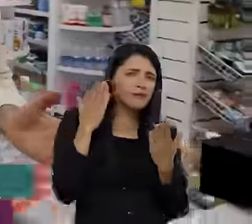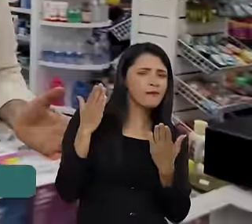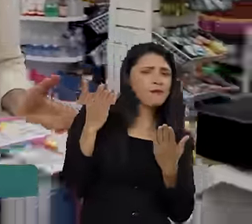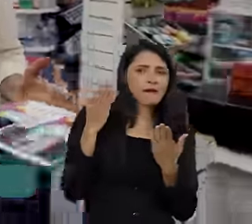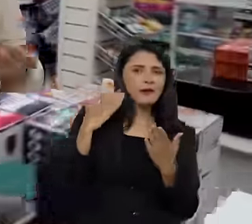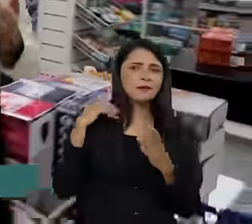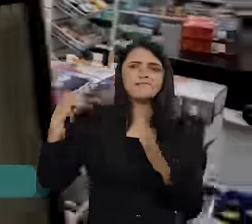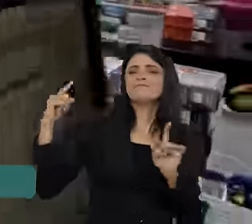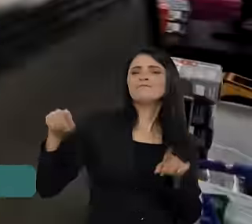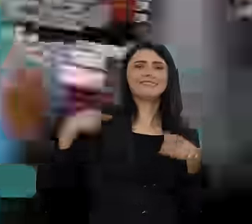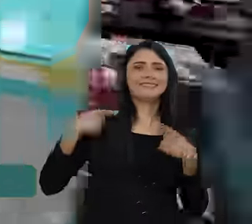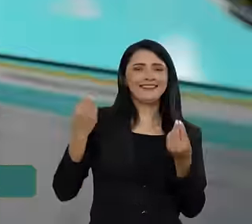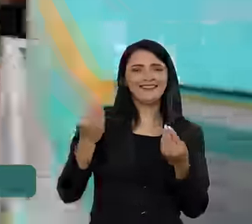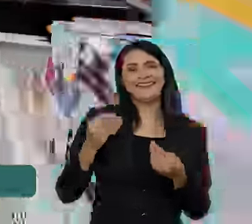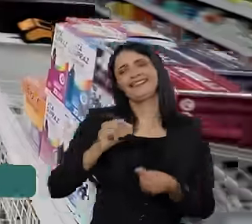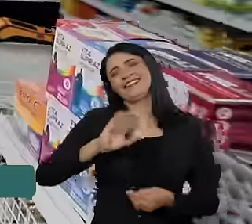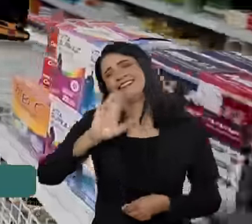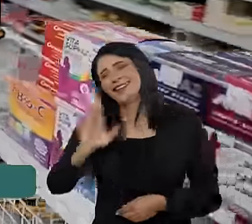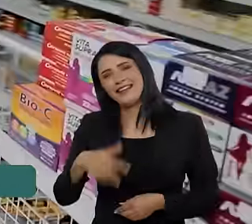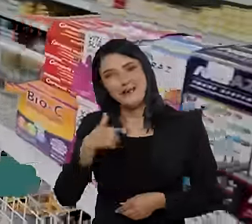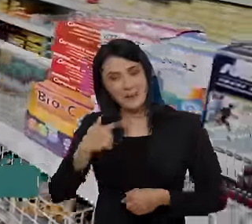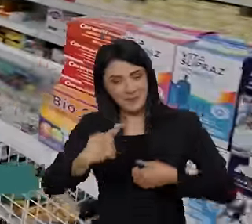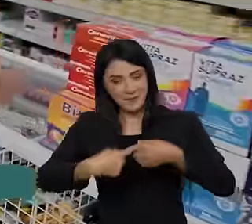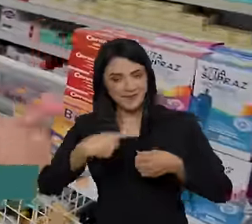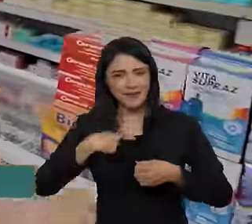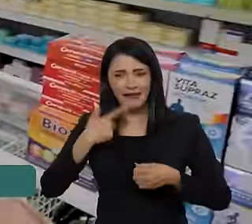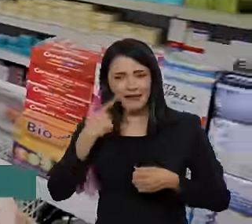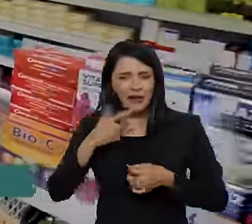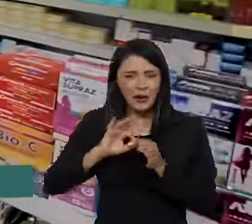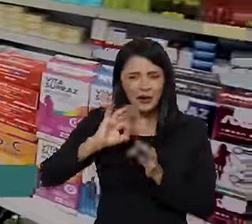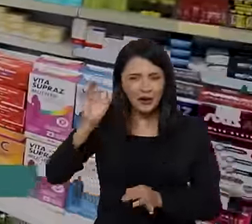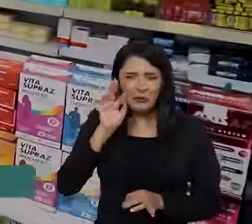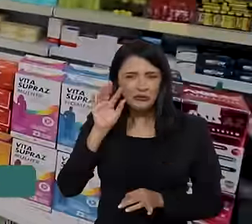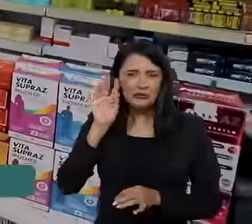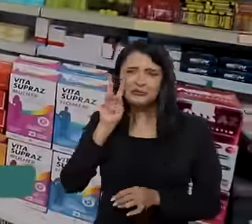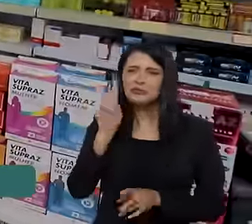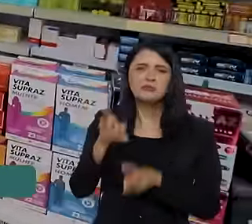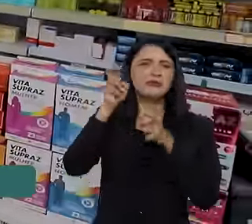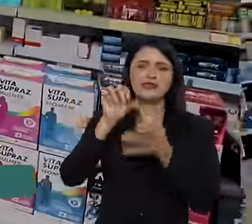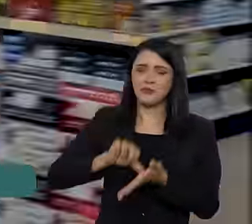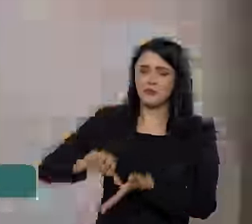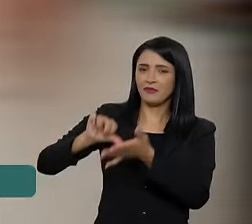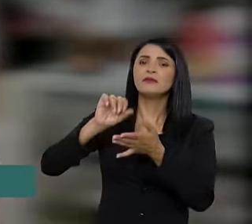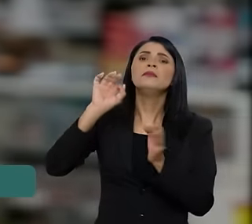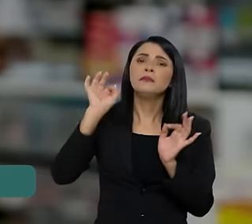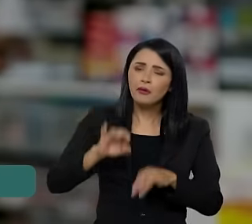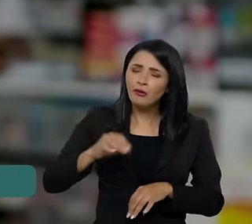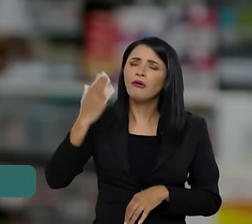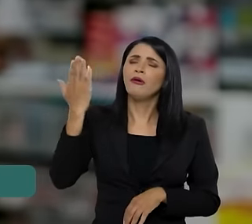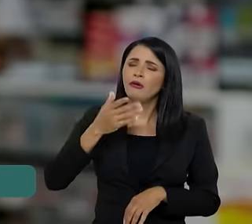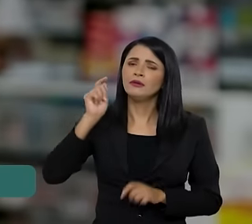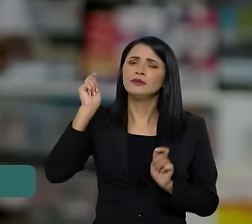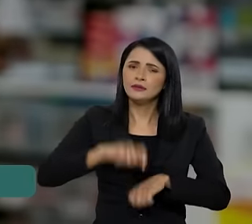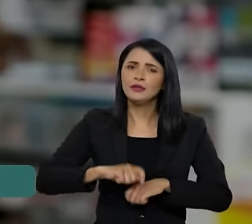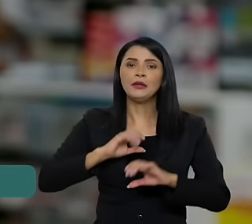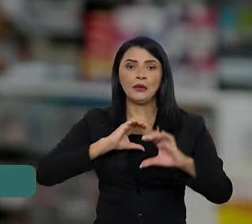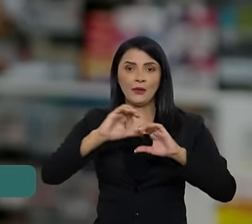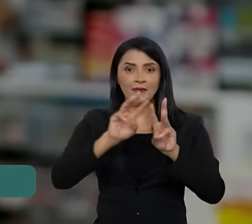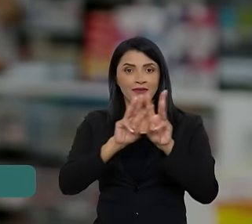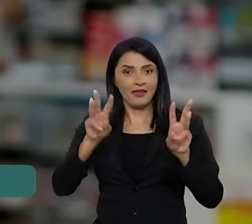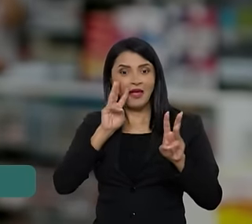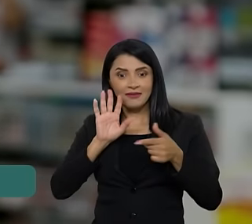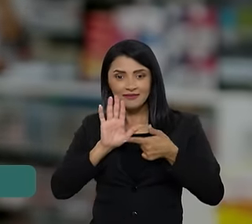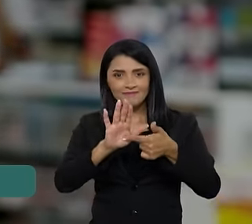desconfiado e me desafia. Ah, mas a minha cidade mal aparece no mapa? Pois pode apostar que no